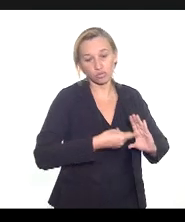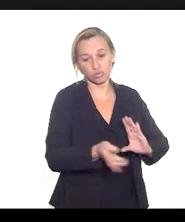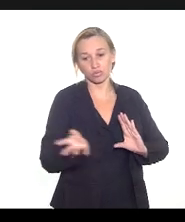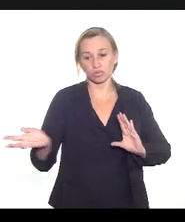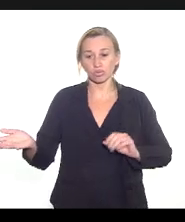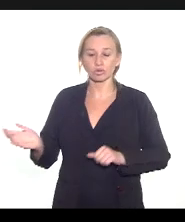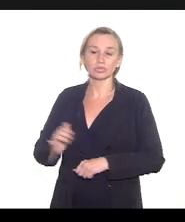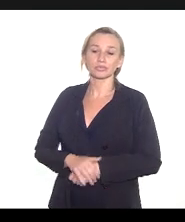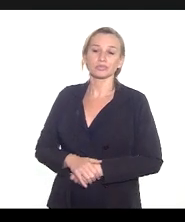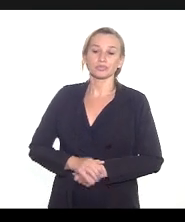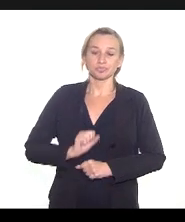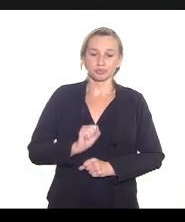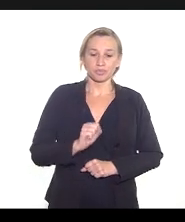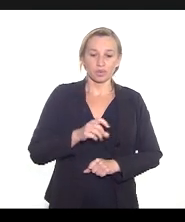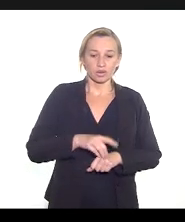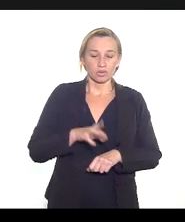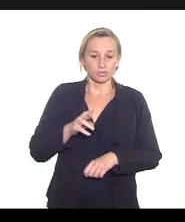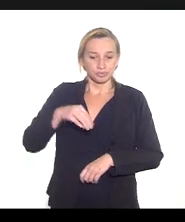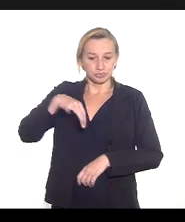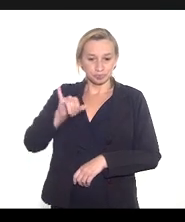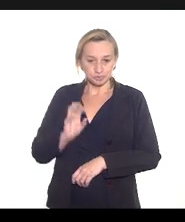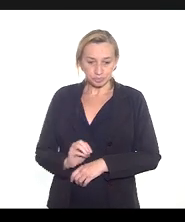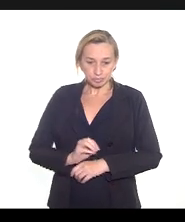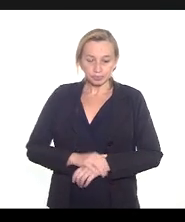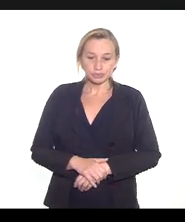pois não doutor Mário deputada